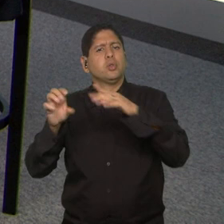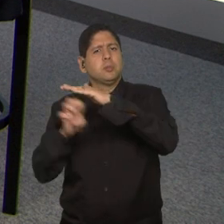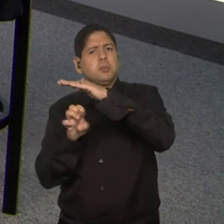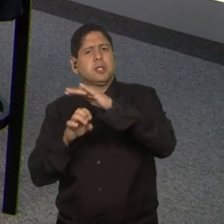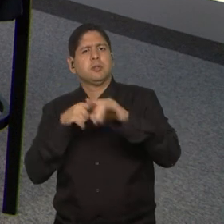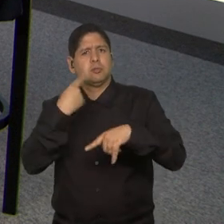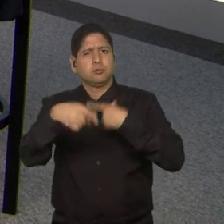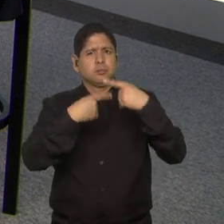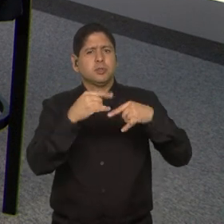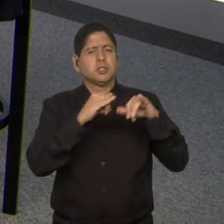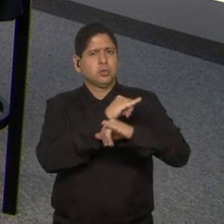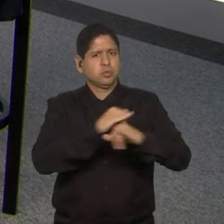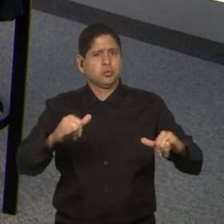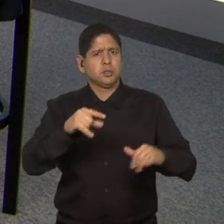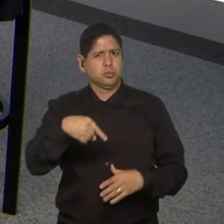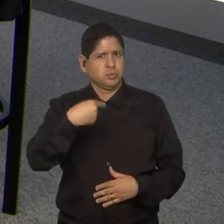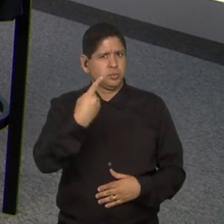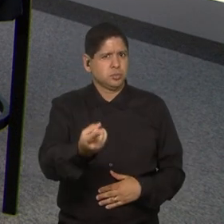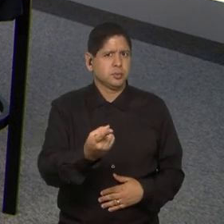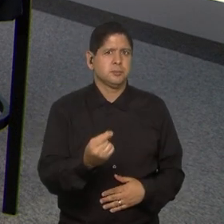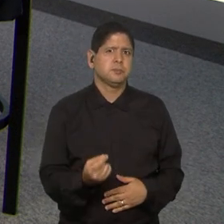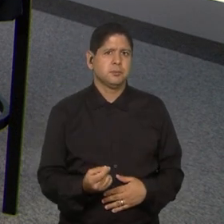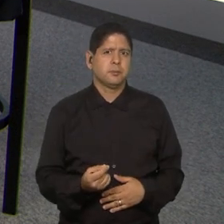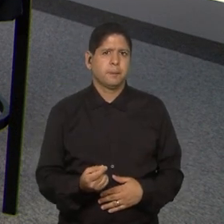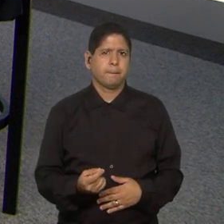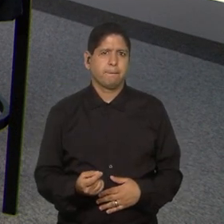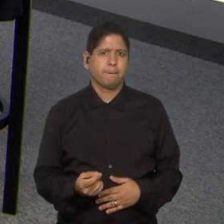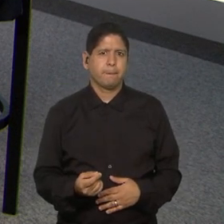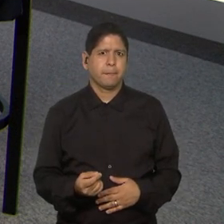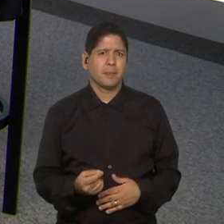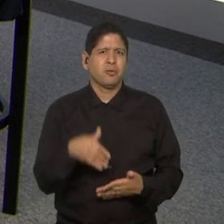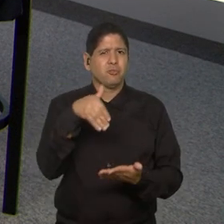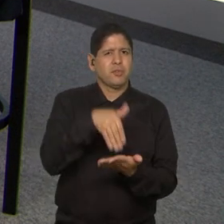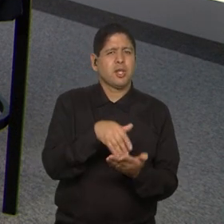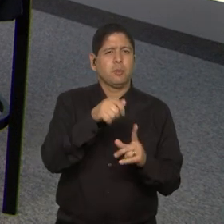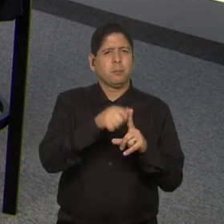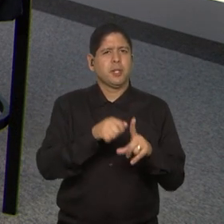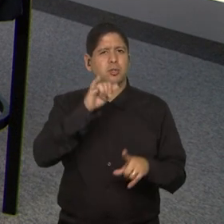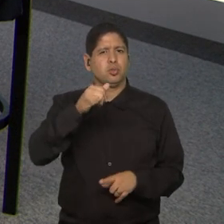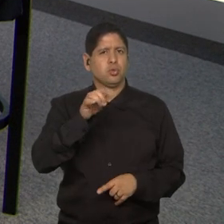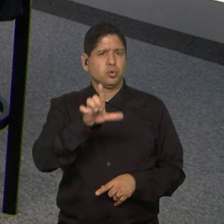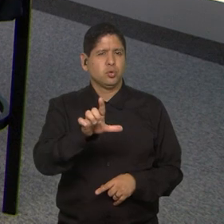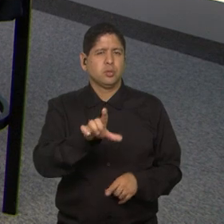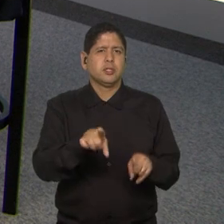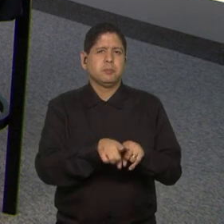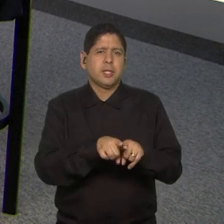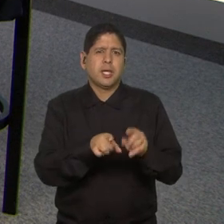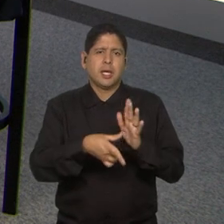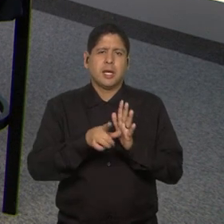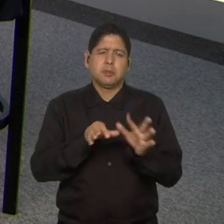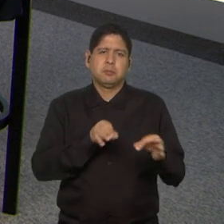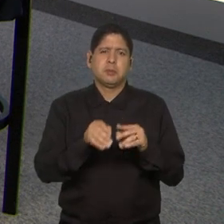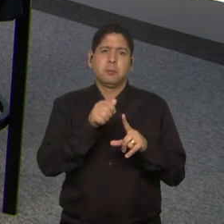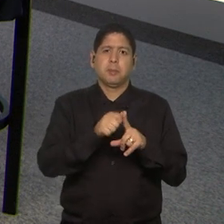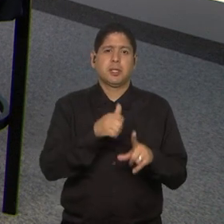anunciar na sequência da... né, do final de julho. Aí a gente está prevendo aí já para começo, meio de agosto, uma